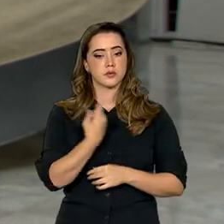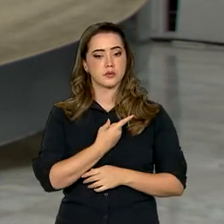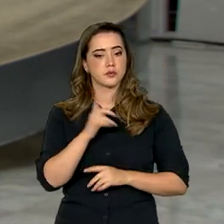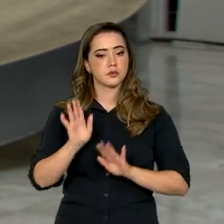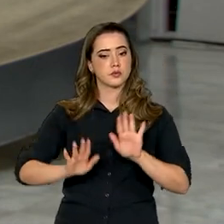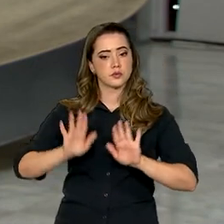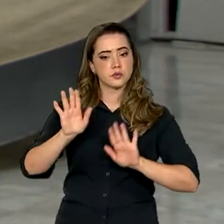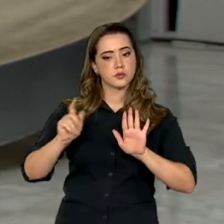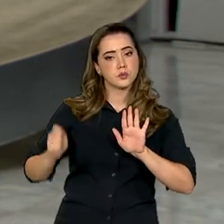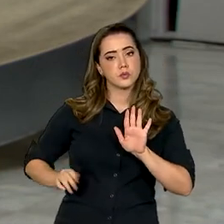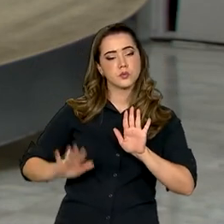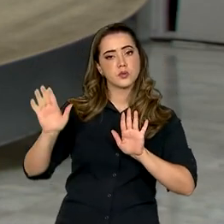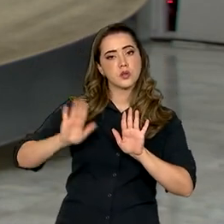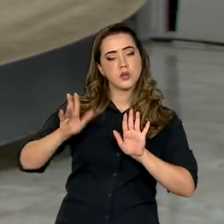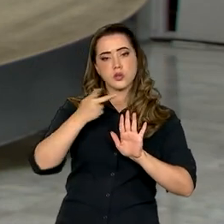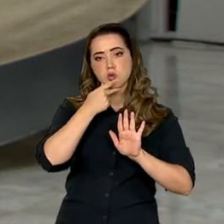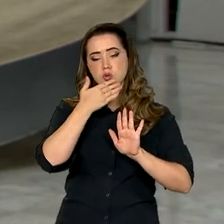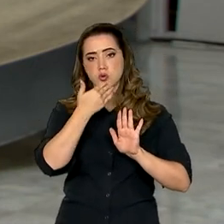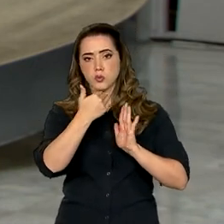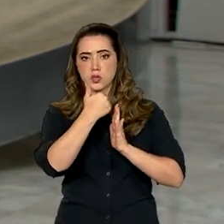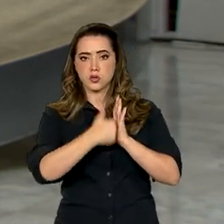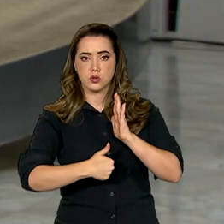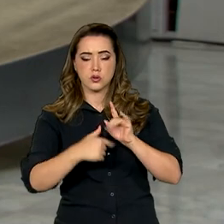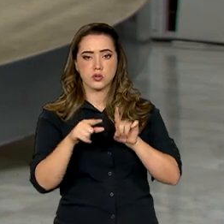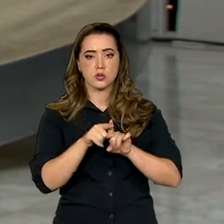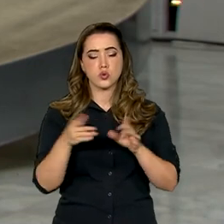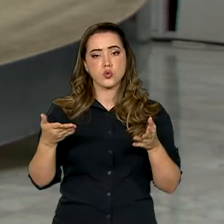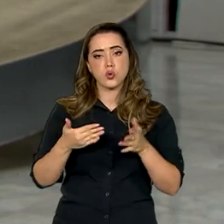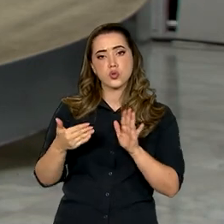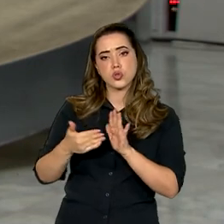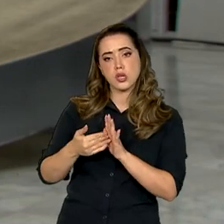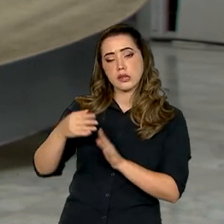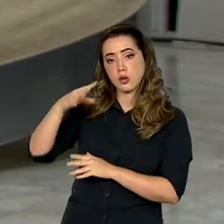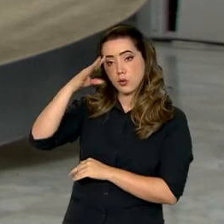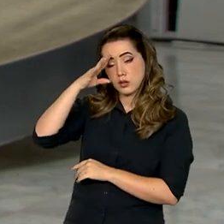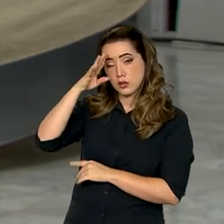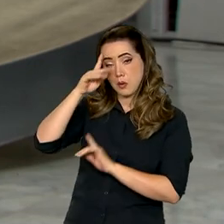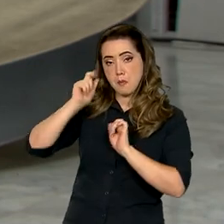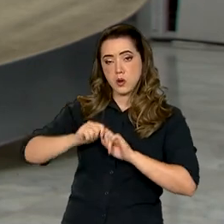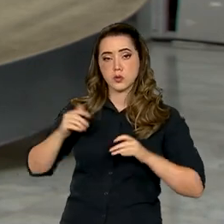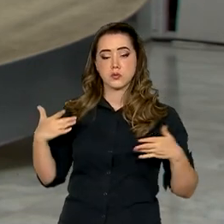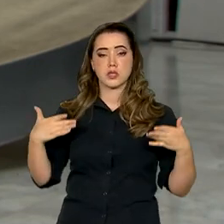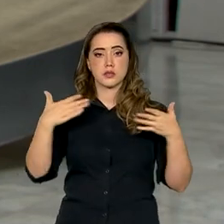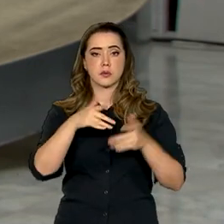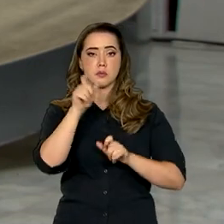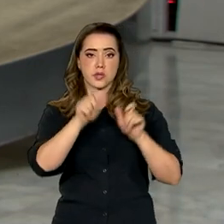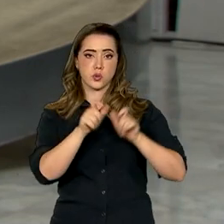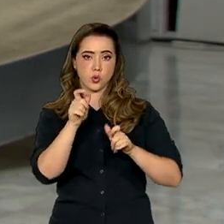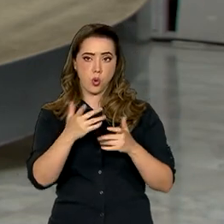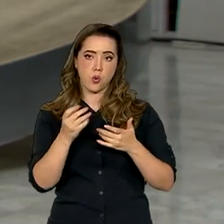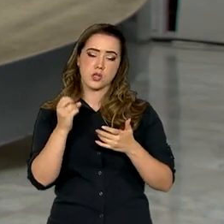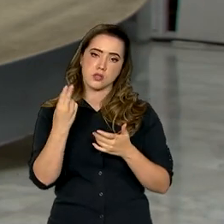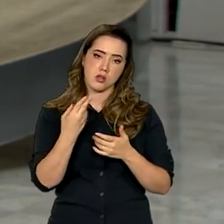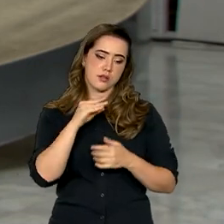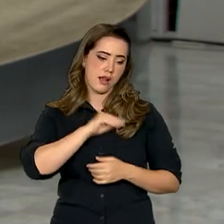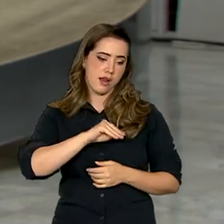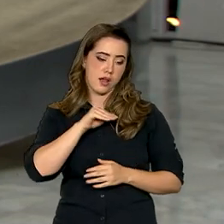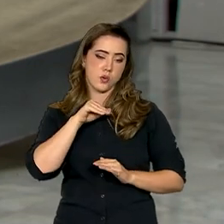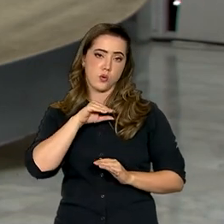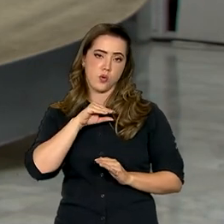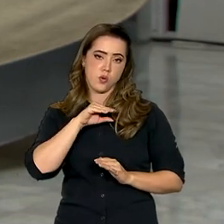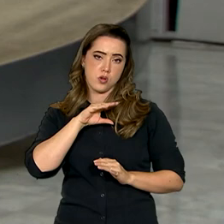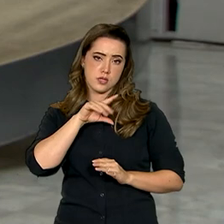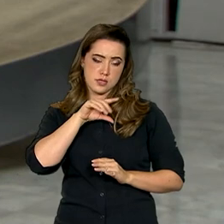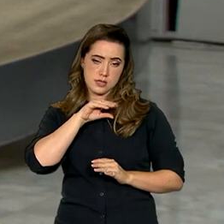no leilão de descontos que vai de hoje até a próxima quarta-feira, poderão participar pessoas físicas com renda mensal de até